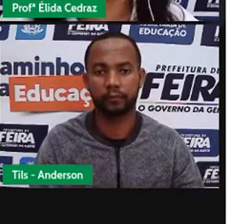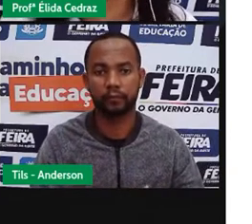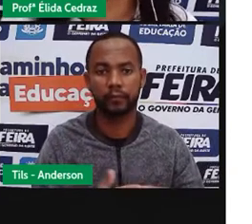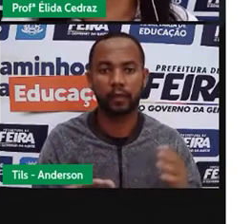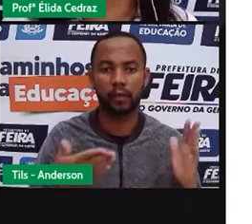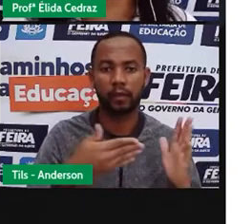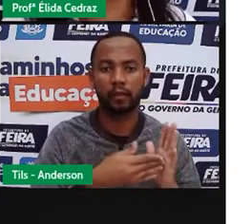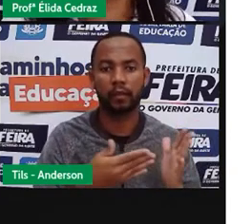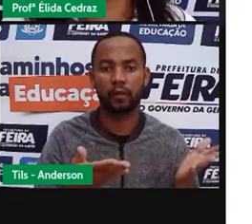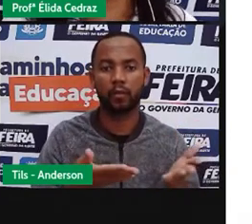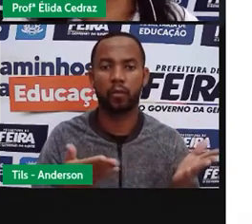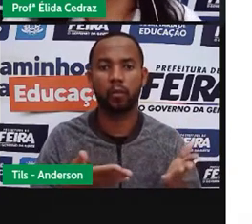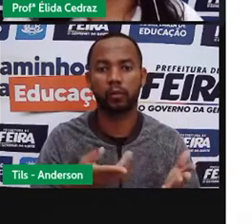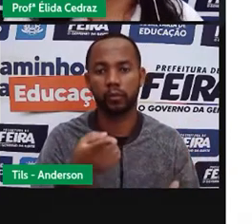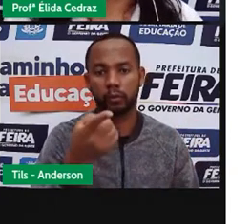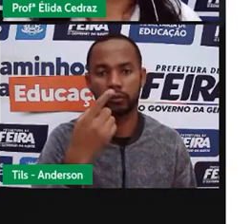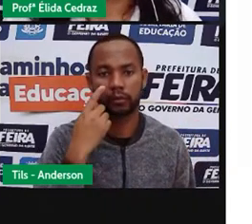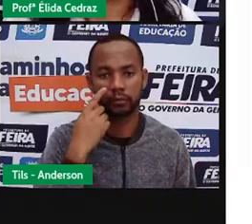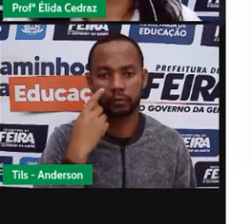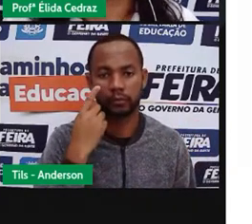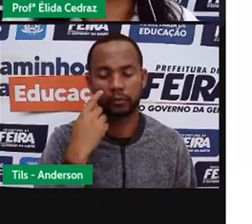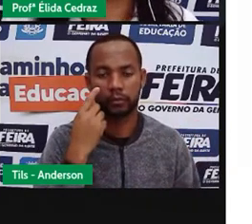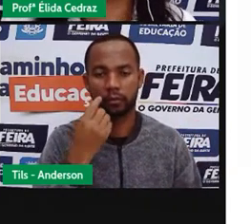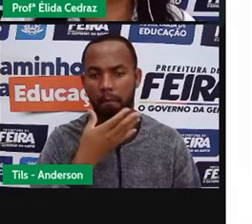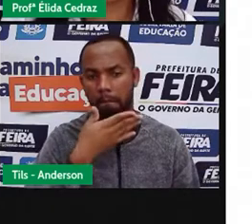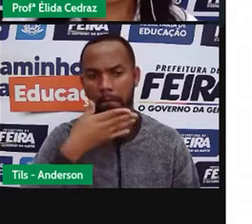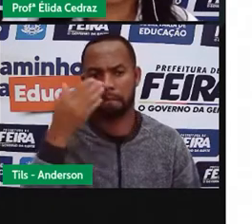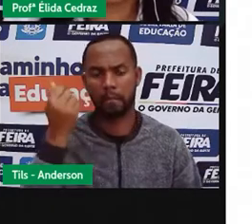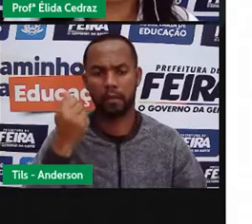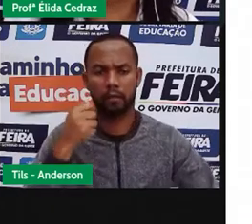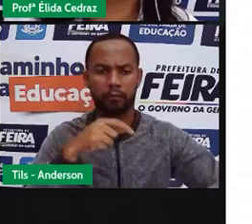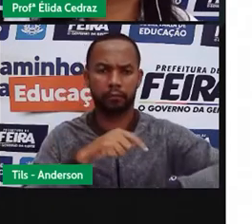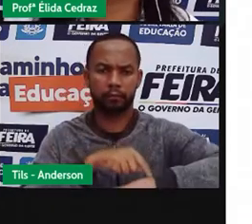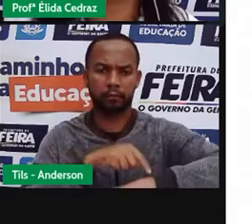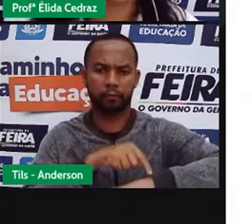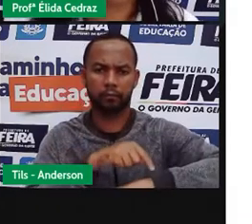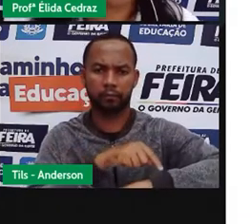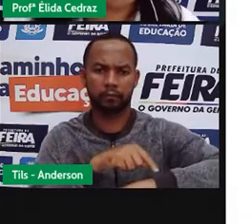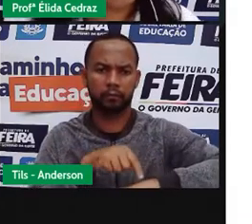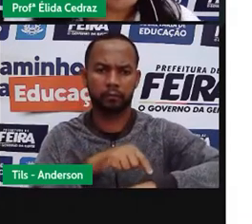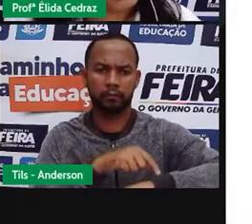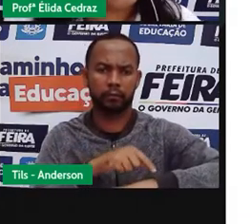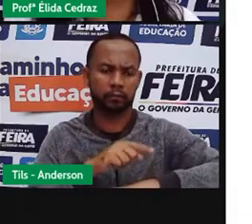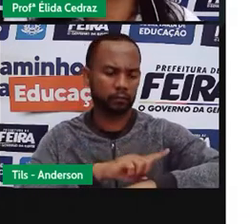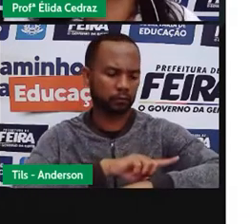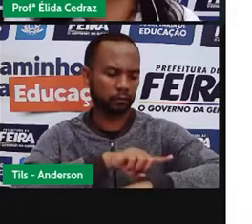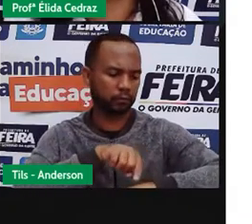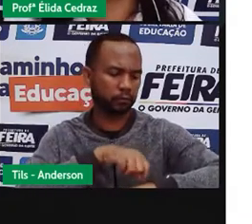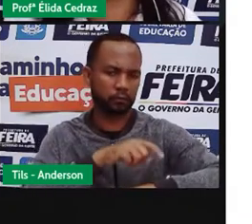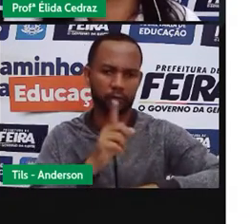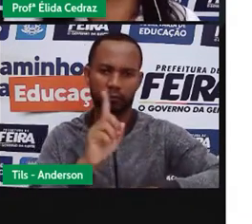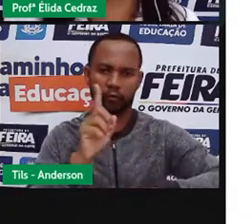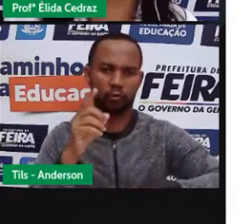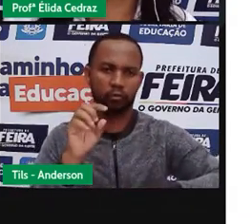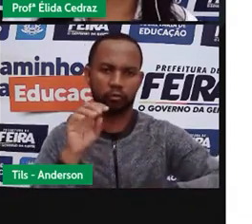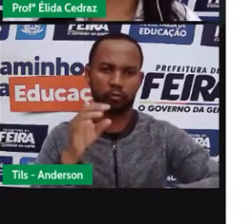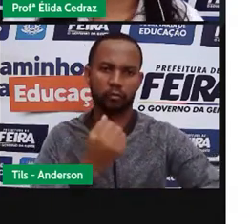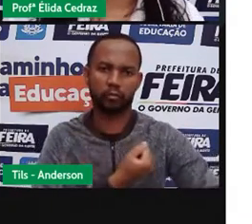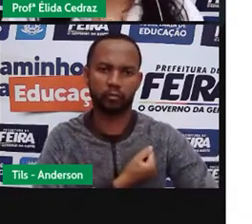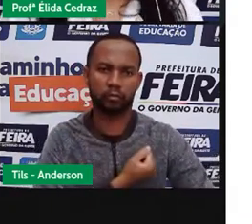chegarmos nos relógios digitais. Que são os relógios sem ponteiro. Isso mesmo.